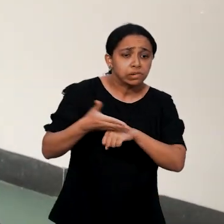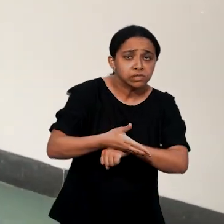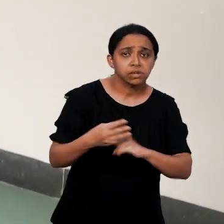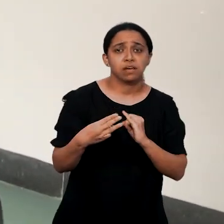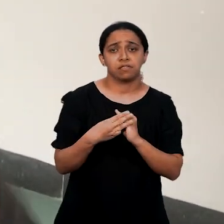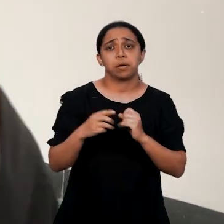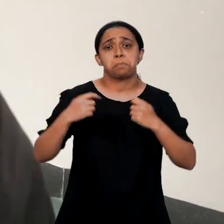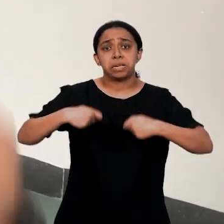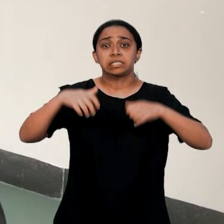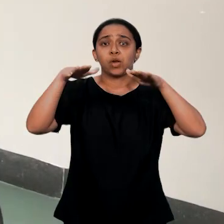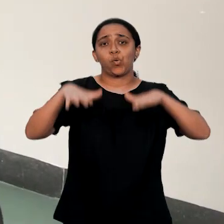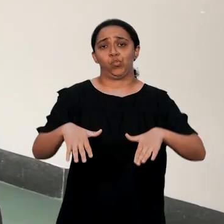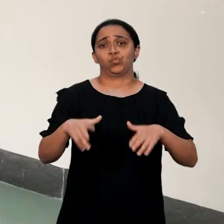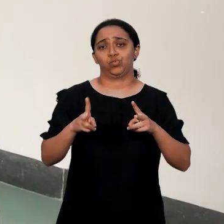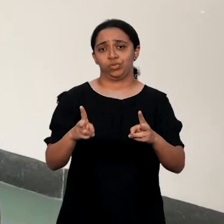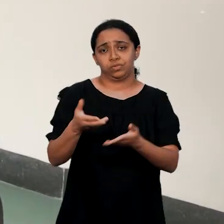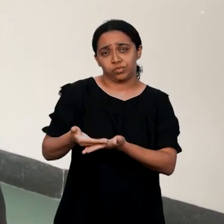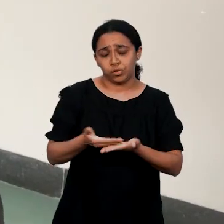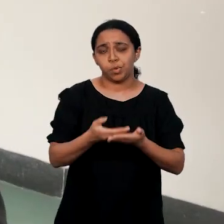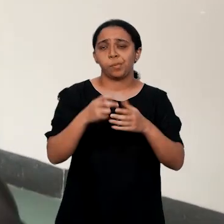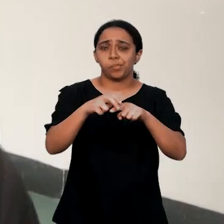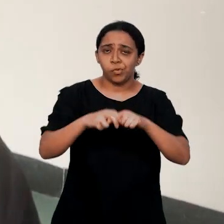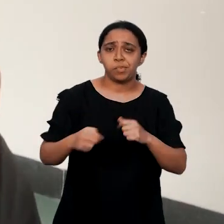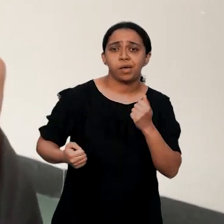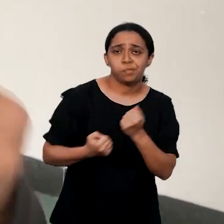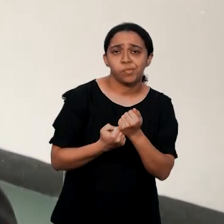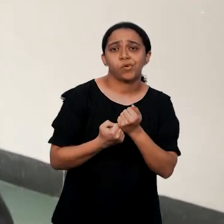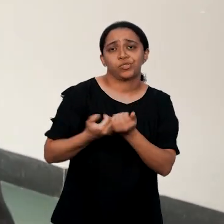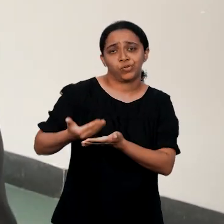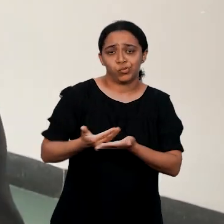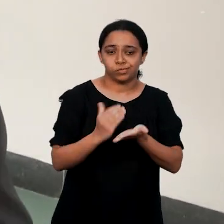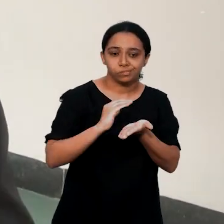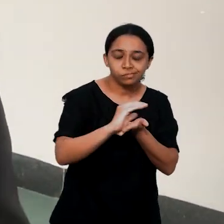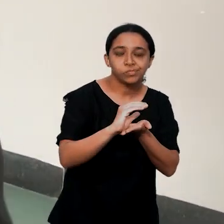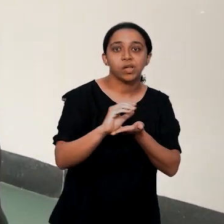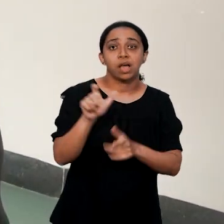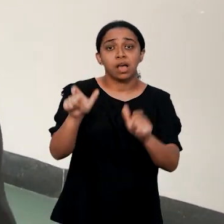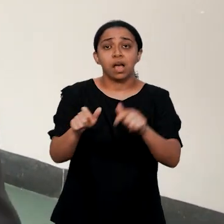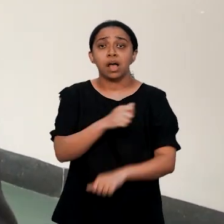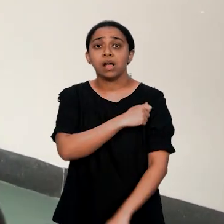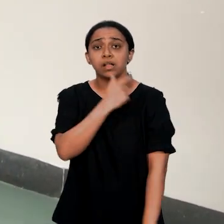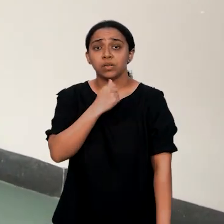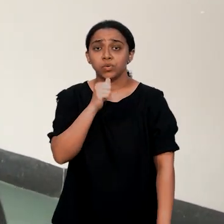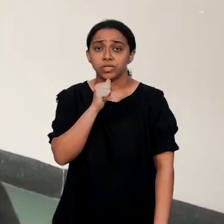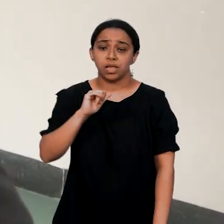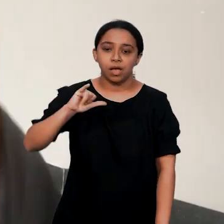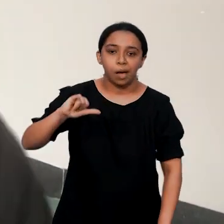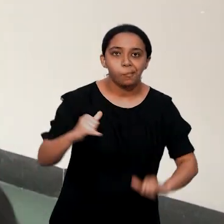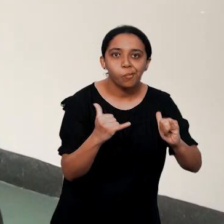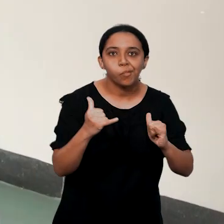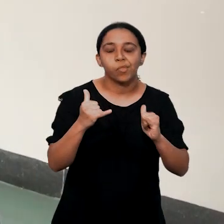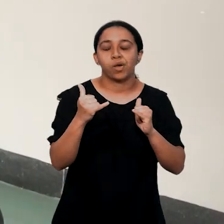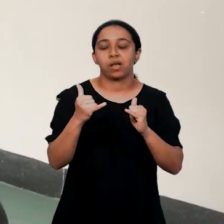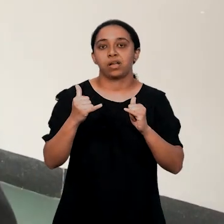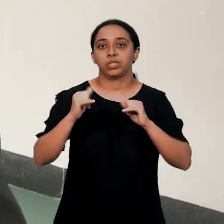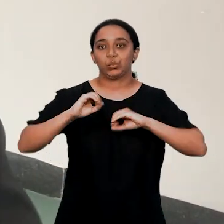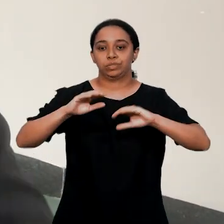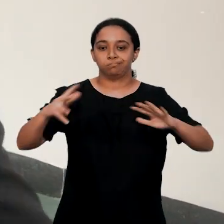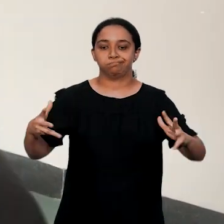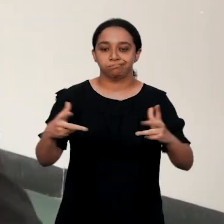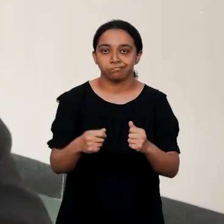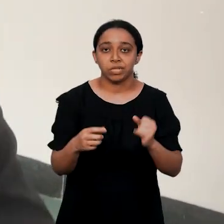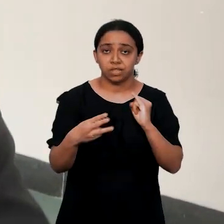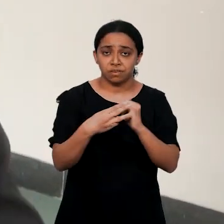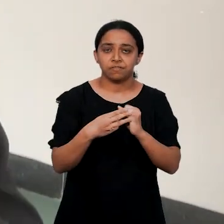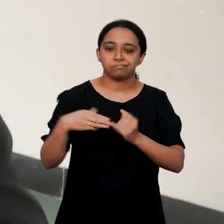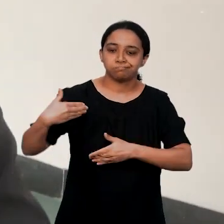no Instituto Federal do Maranhão, mas ele tem que permanecer também, através da assistência estudantil, para que o estudante também tenha acesso a uma educação de qualidade, para que o